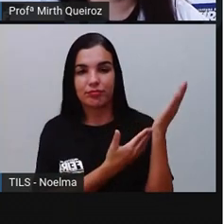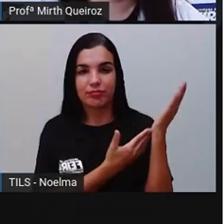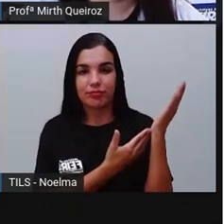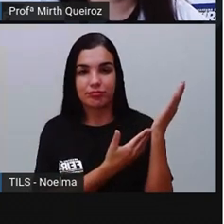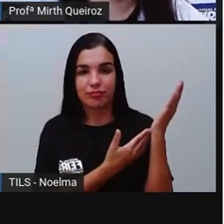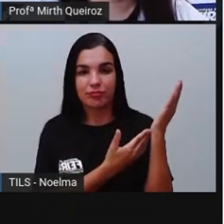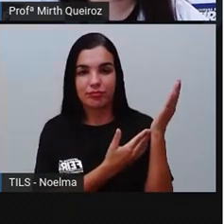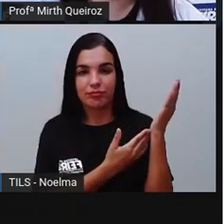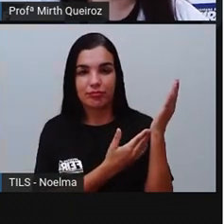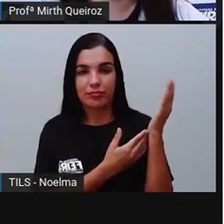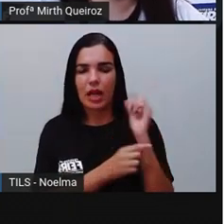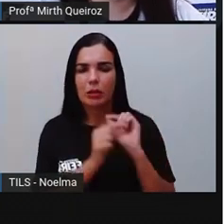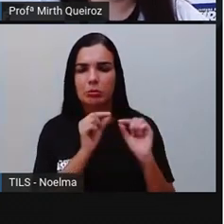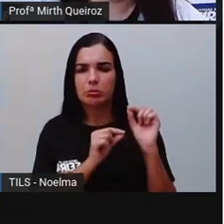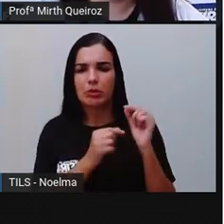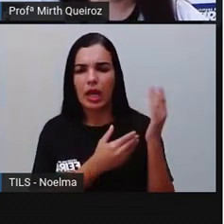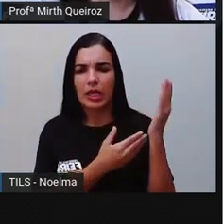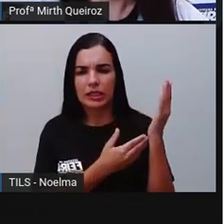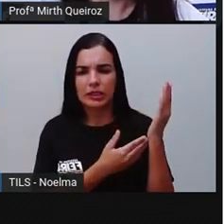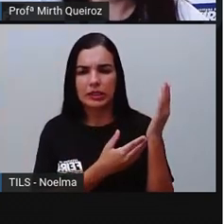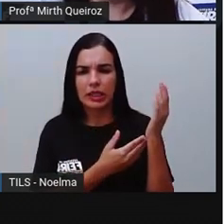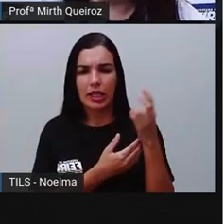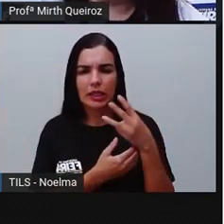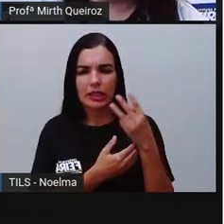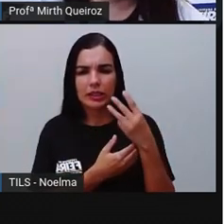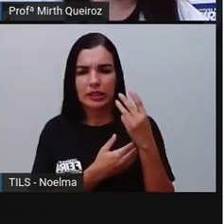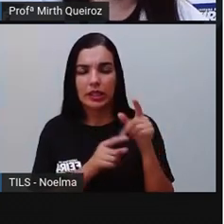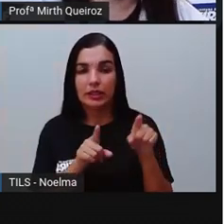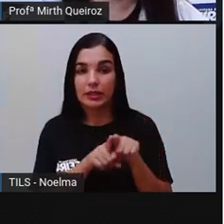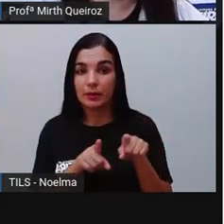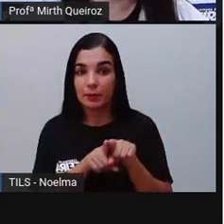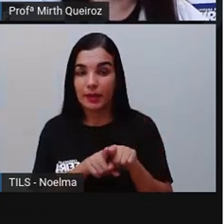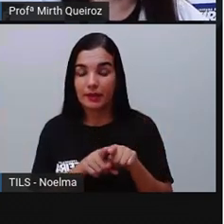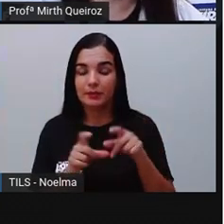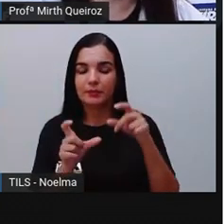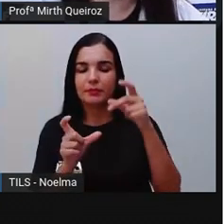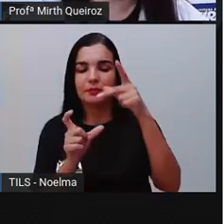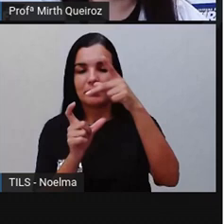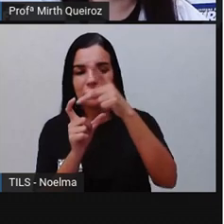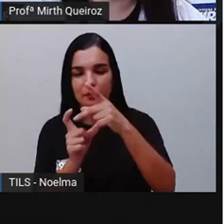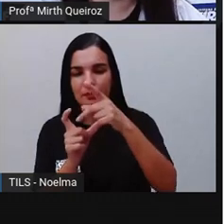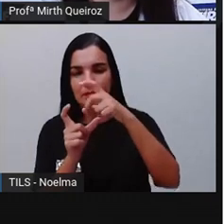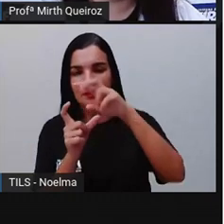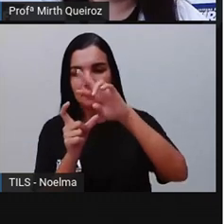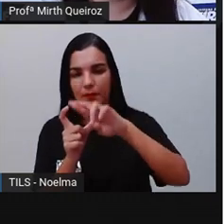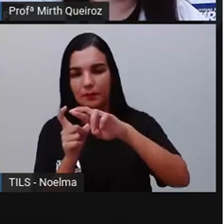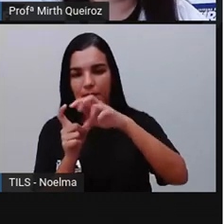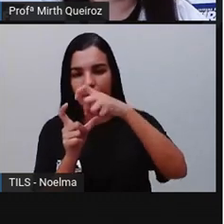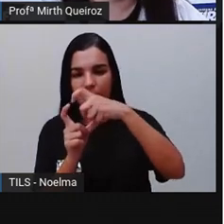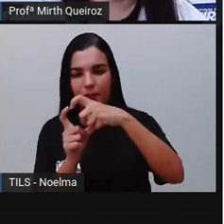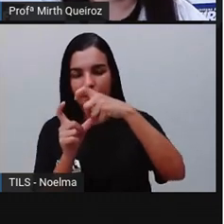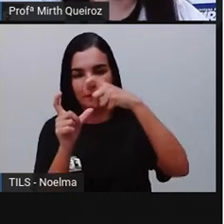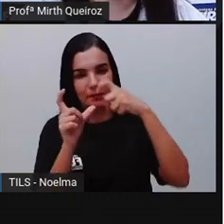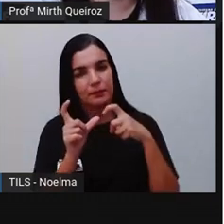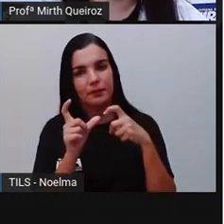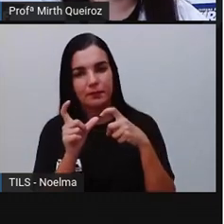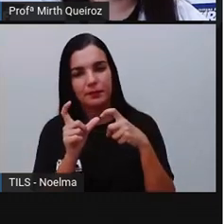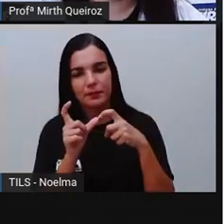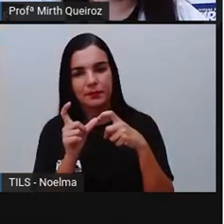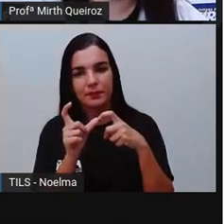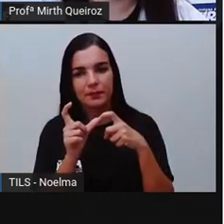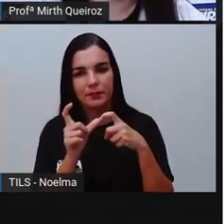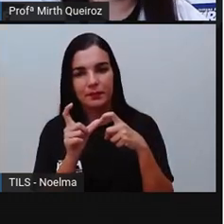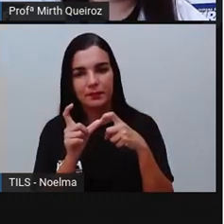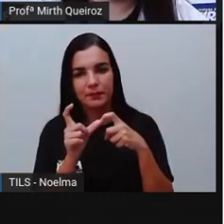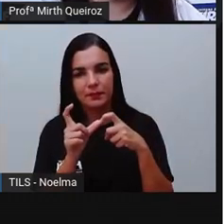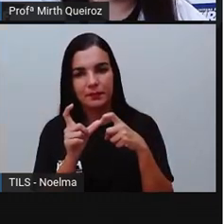Cítara. Cítara. A antepenúltima sílaba é lá mais forte, né? É dita com maior